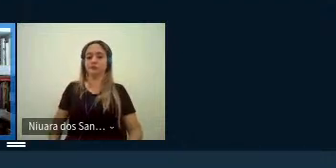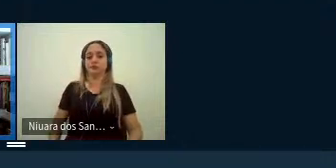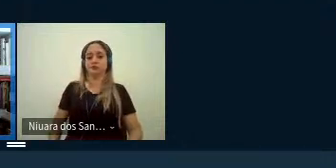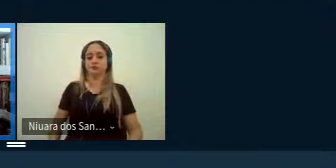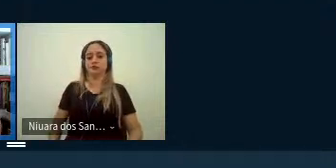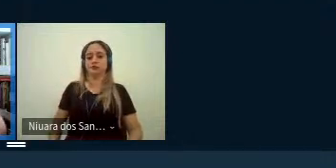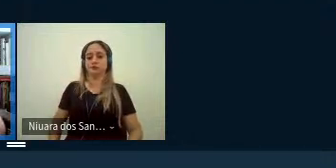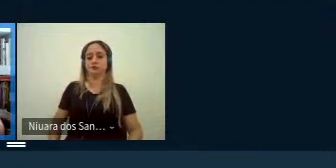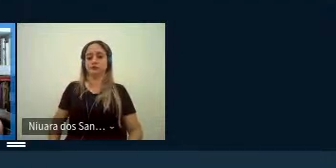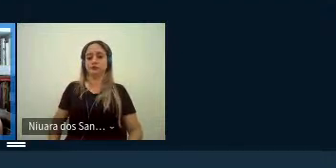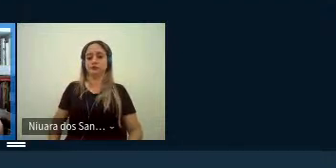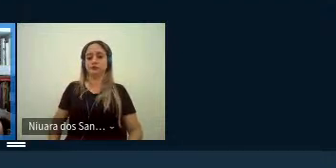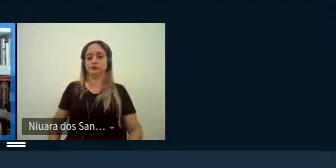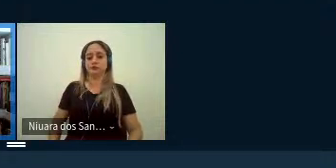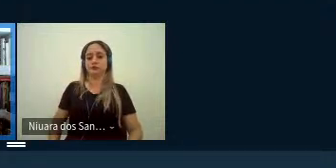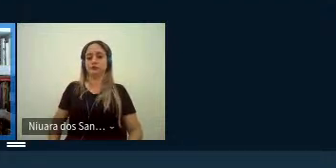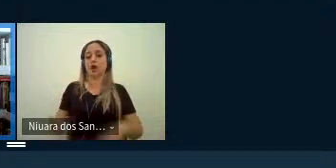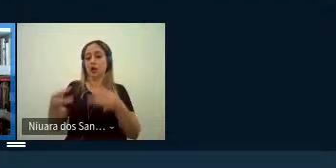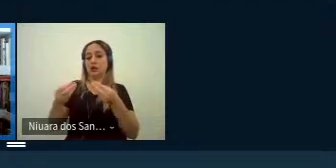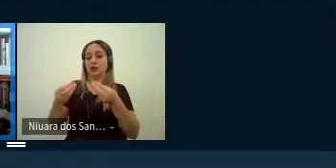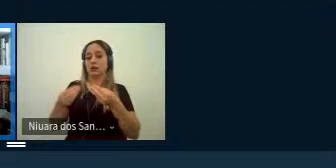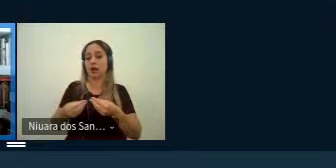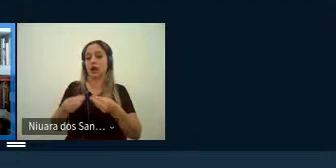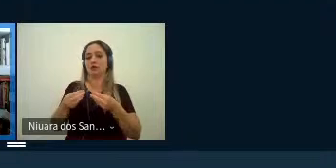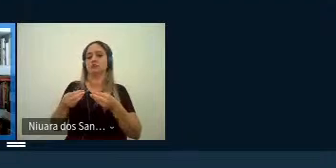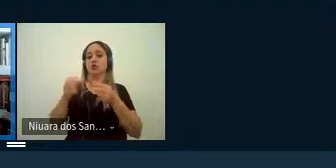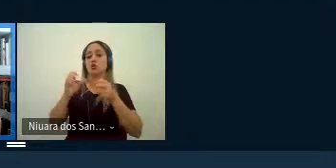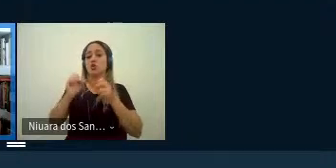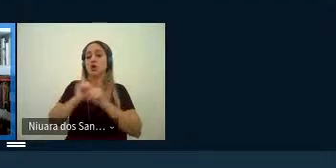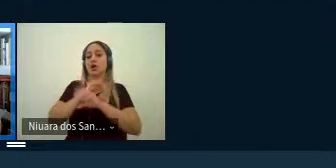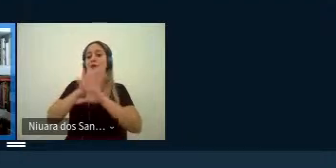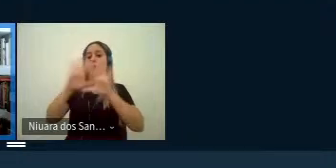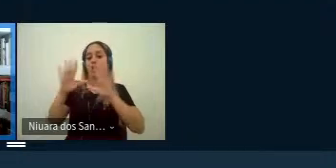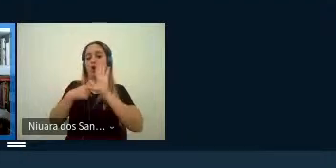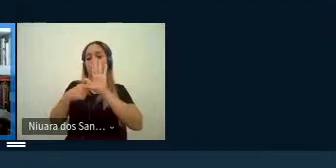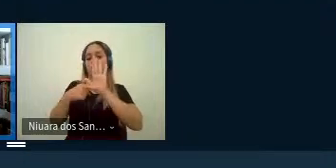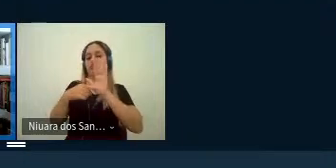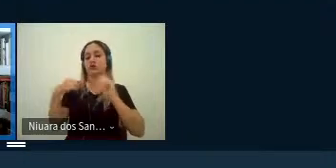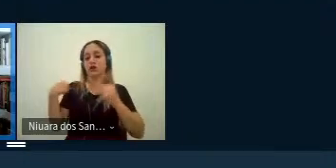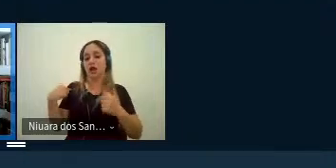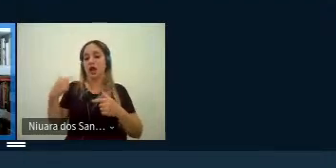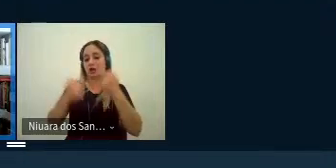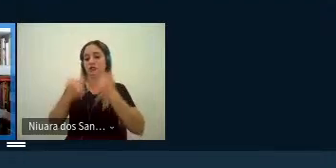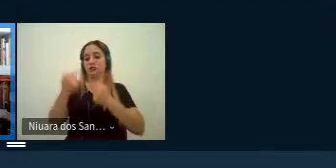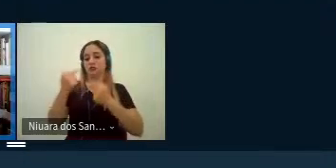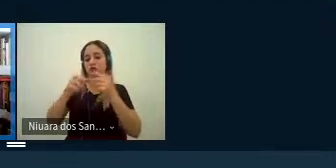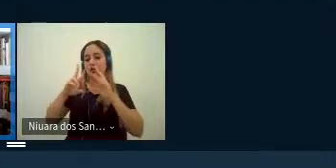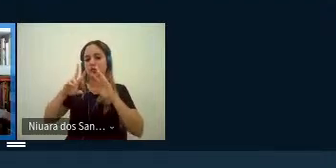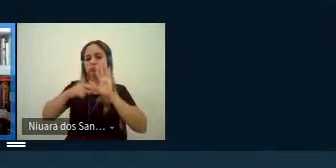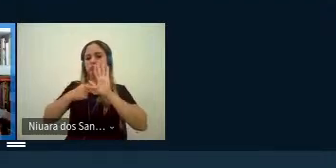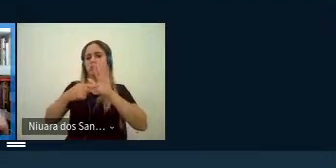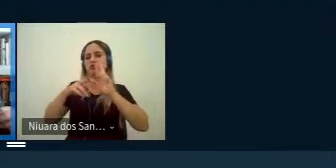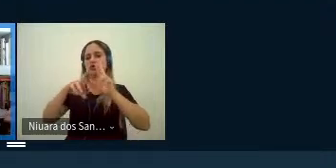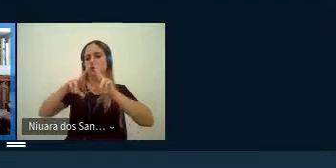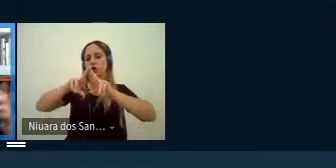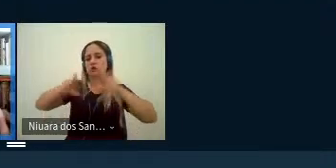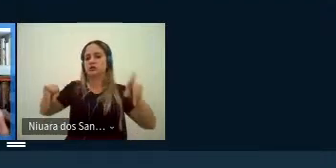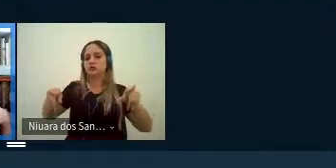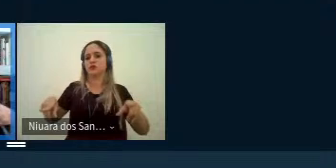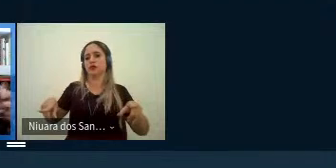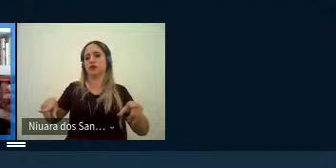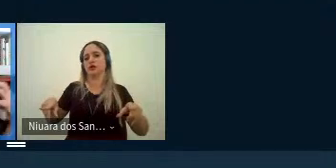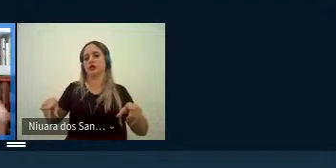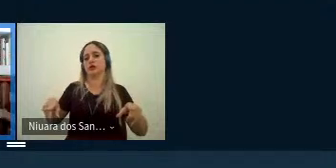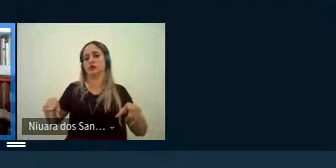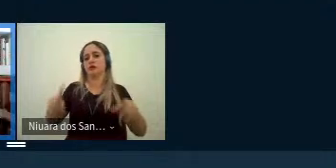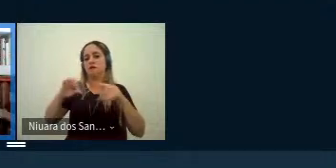que traz à luz as discussões envolvendo essas desigualdades passam